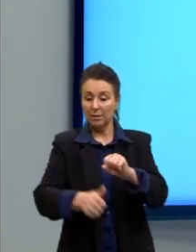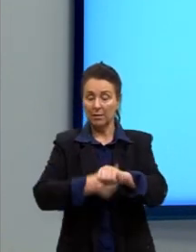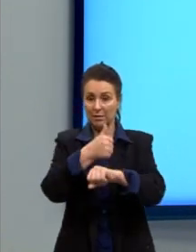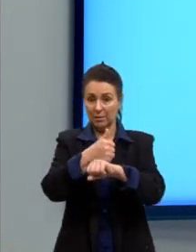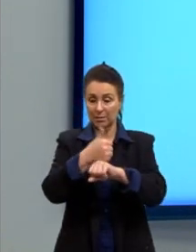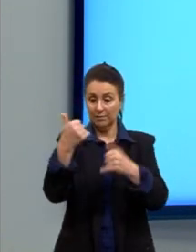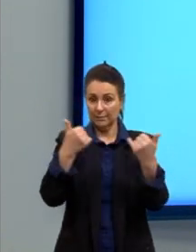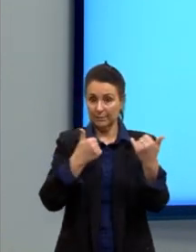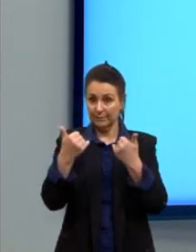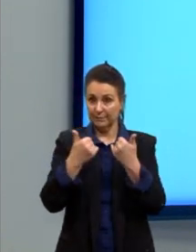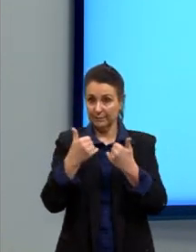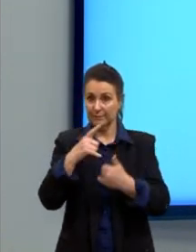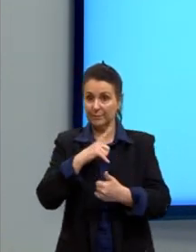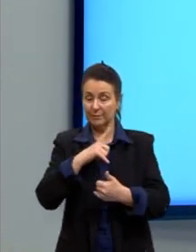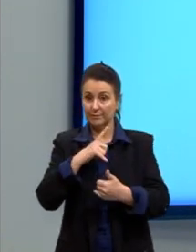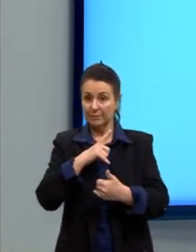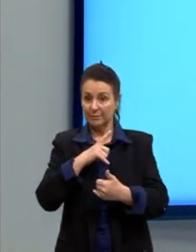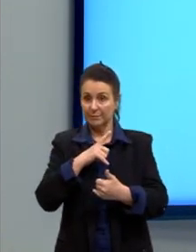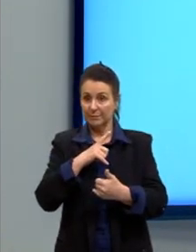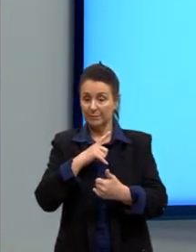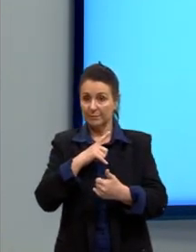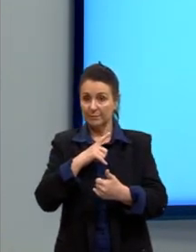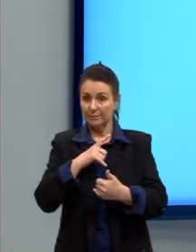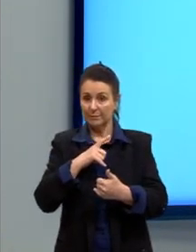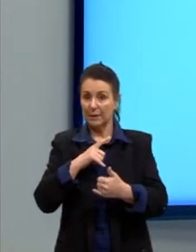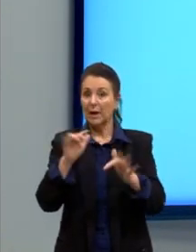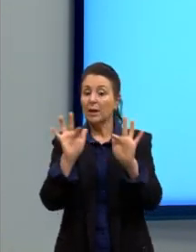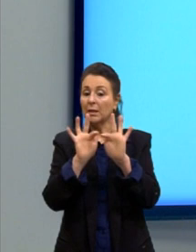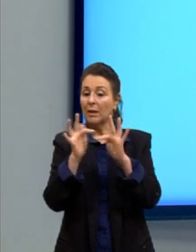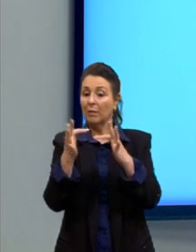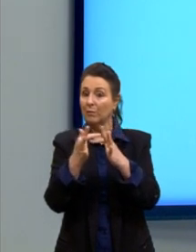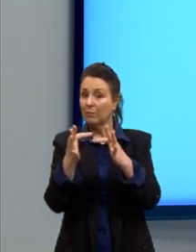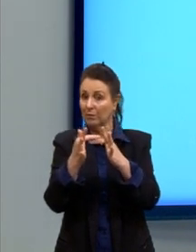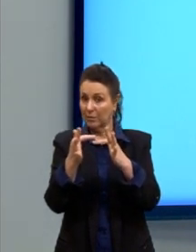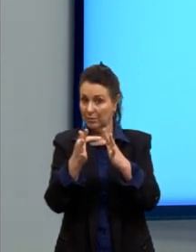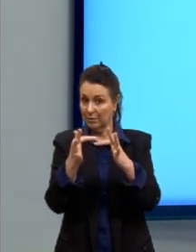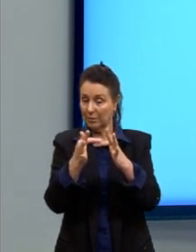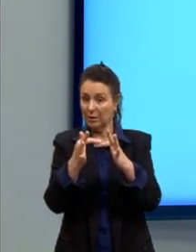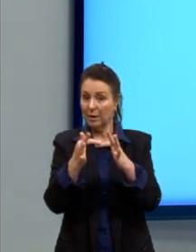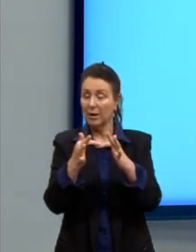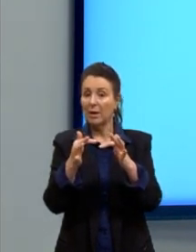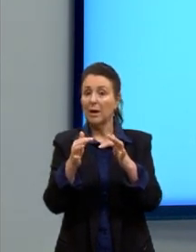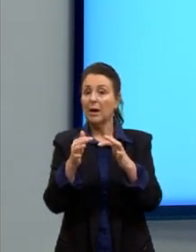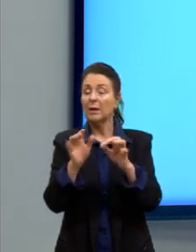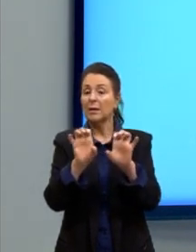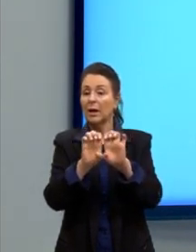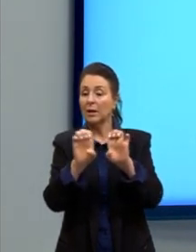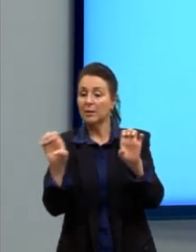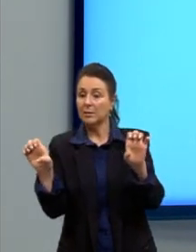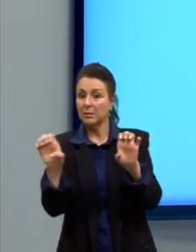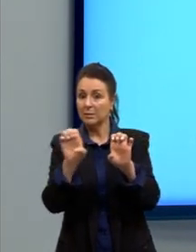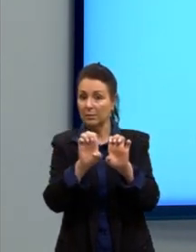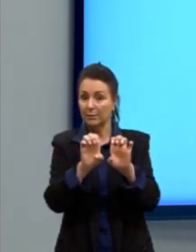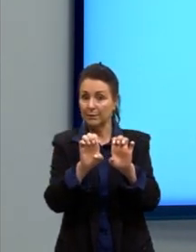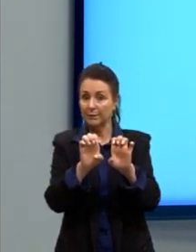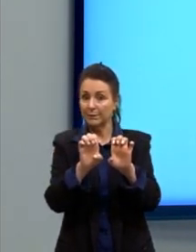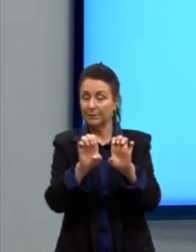informações lá na nossa fórmula, né? Na expressão ali para chegar na distância.